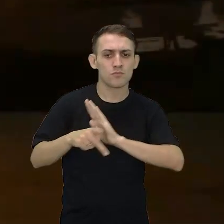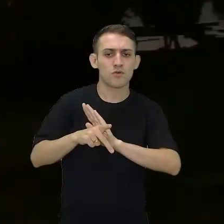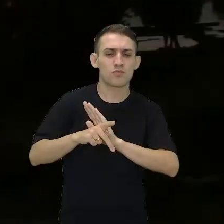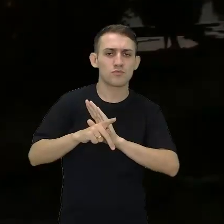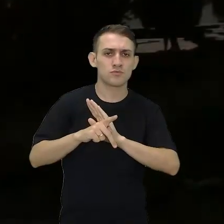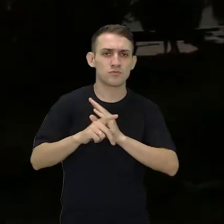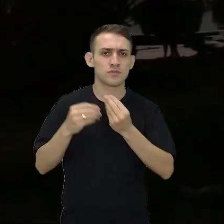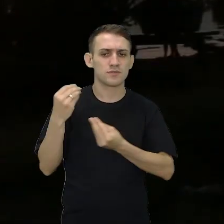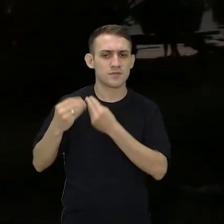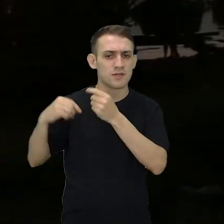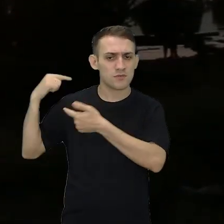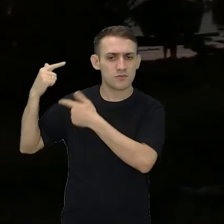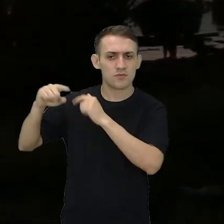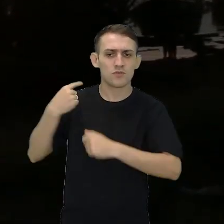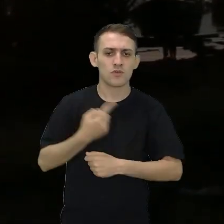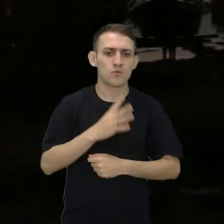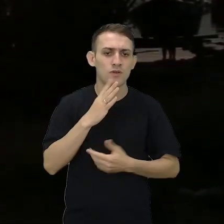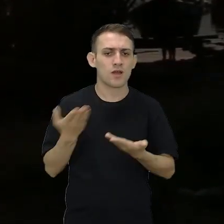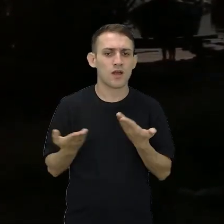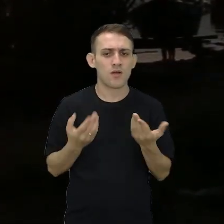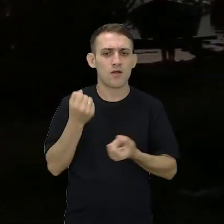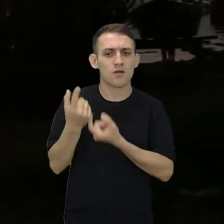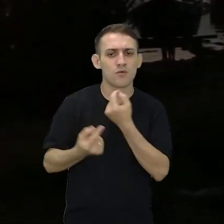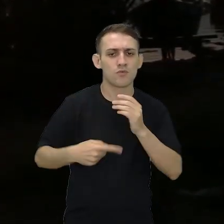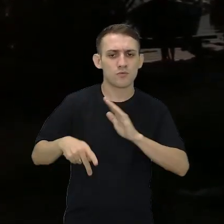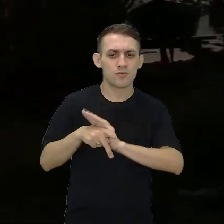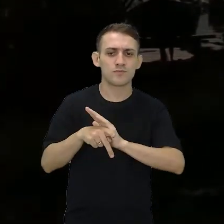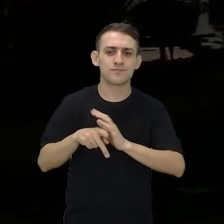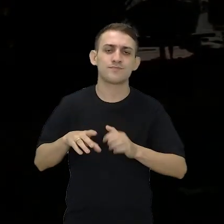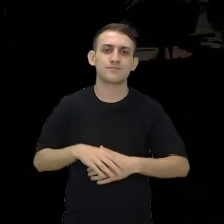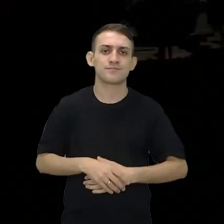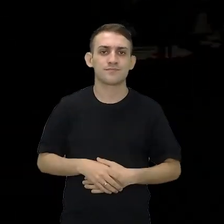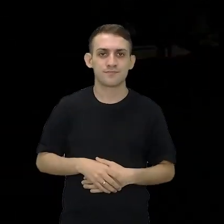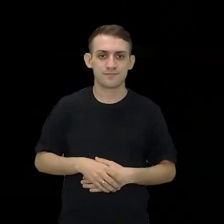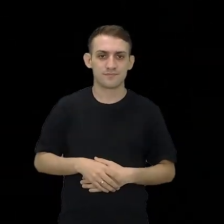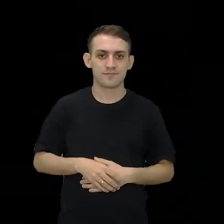tradicional. Vamos conhecer agora alguns desses mestres canoeiros de Cananeia.